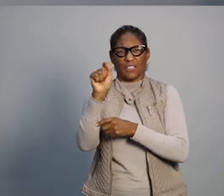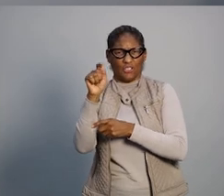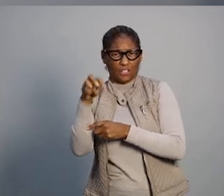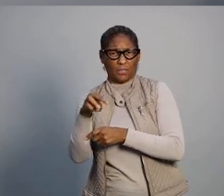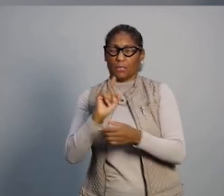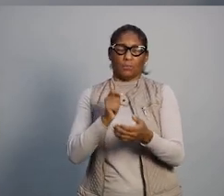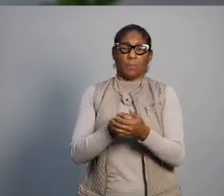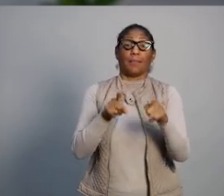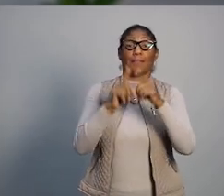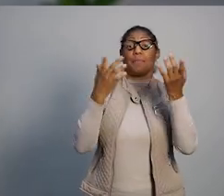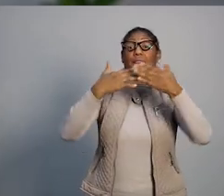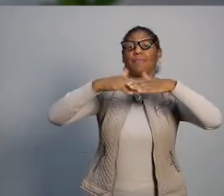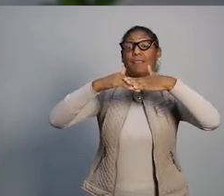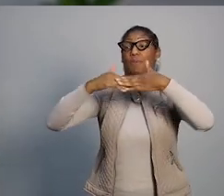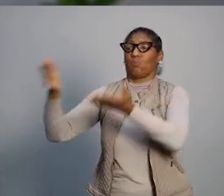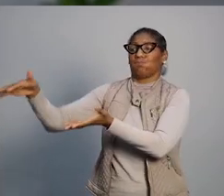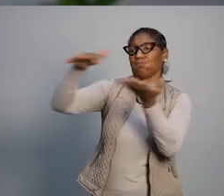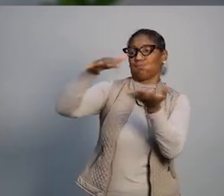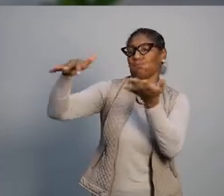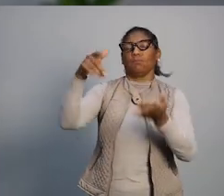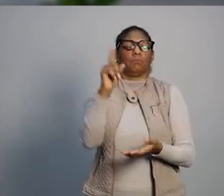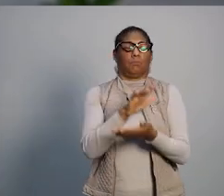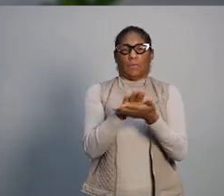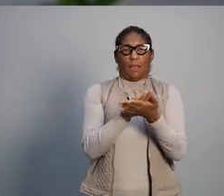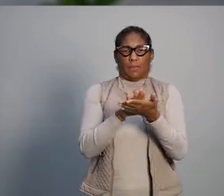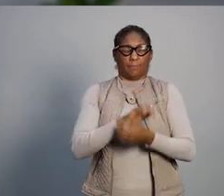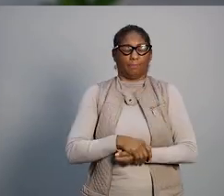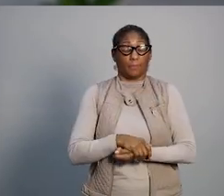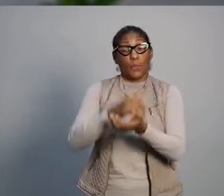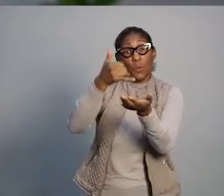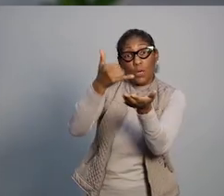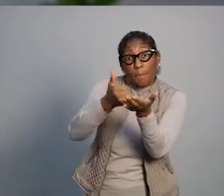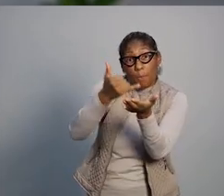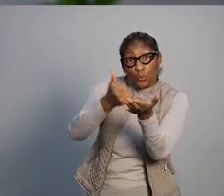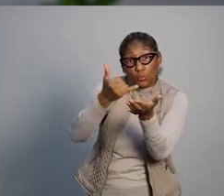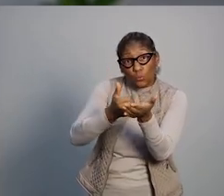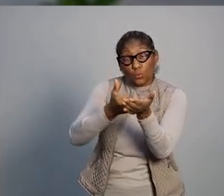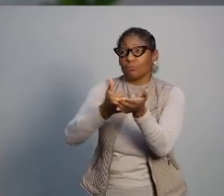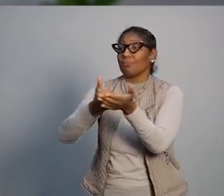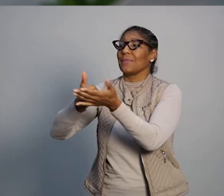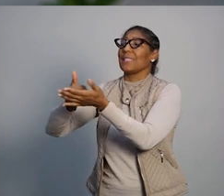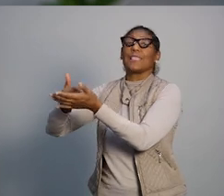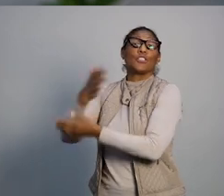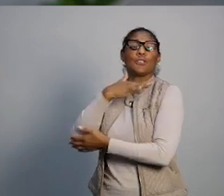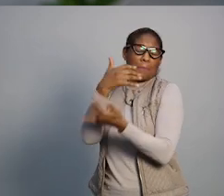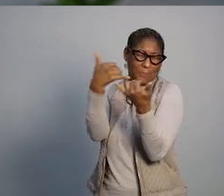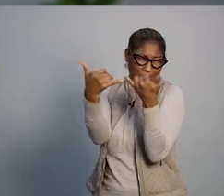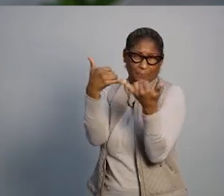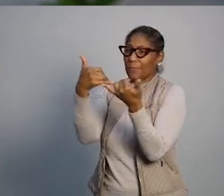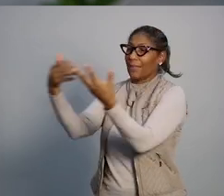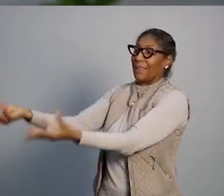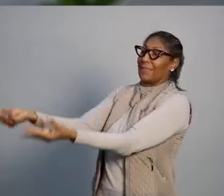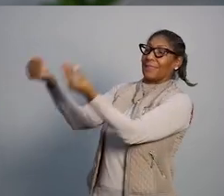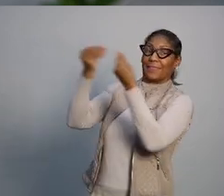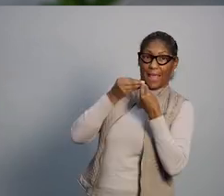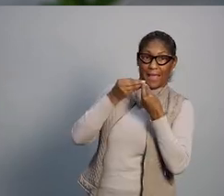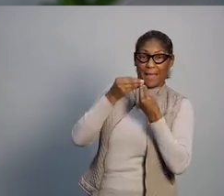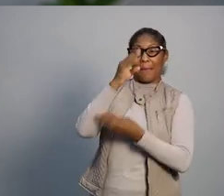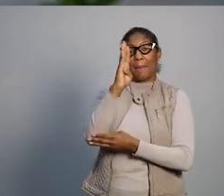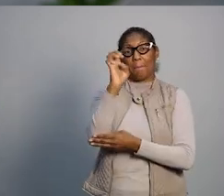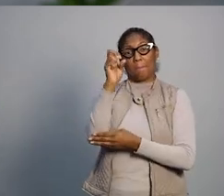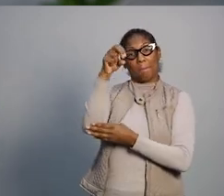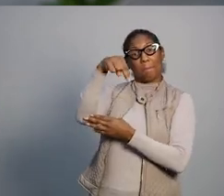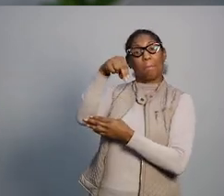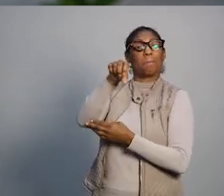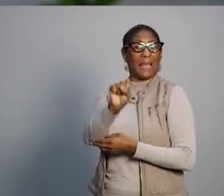transporte de carga. O imposto sobre transmissão causa mortes e doação de quaisquer bens e direitos. é o imposto